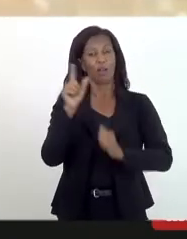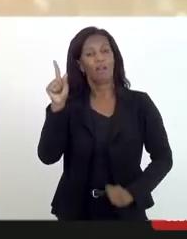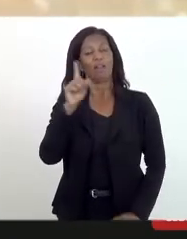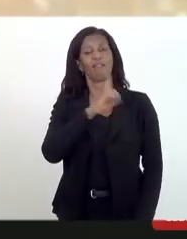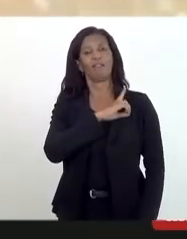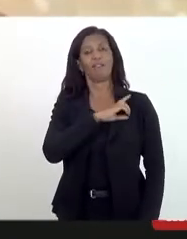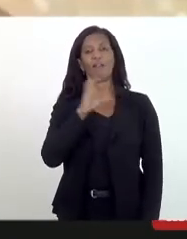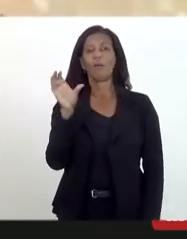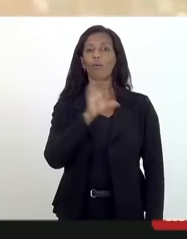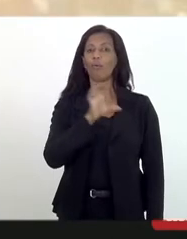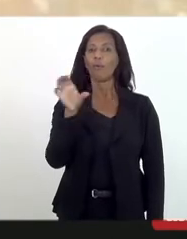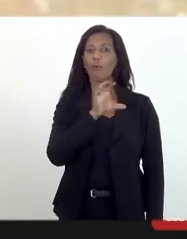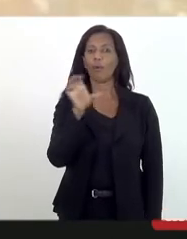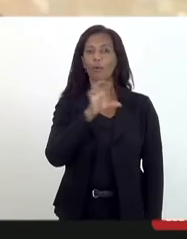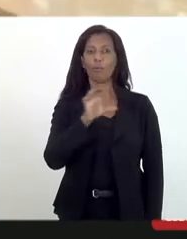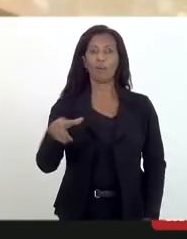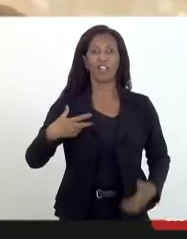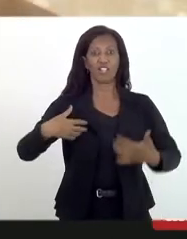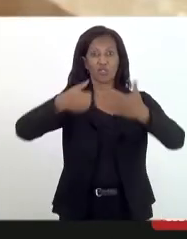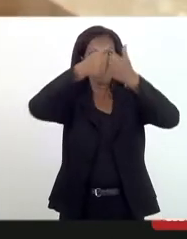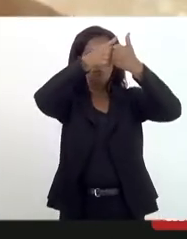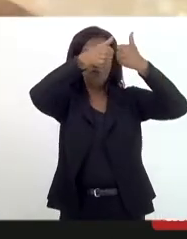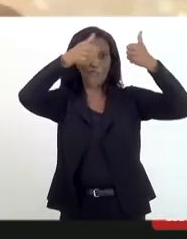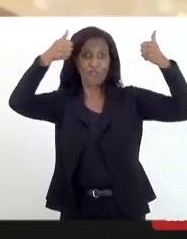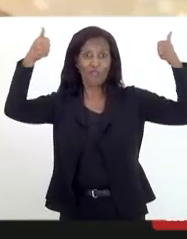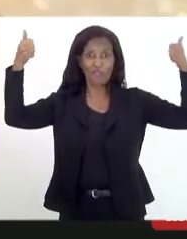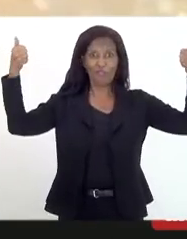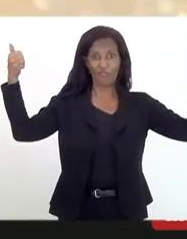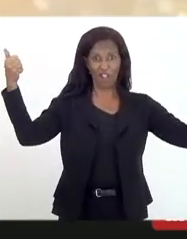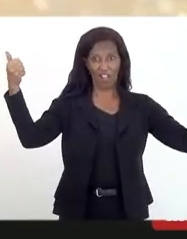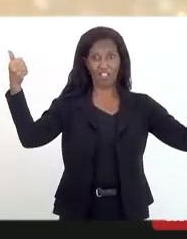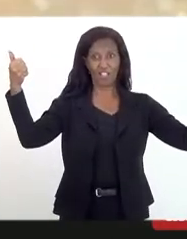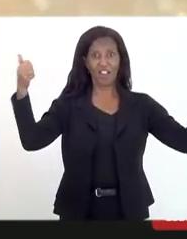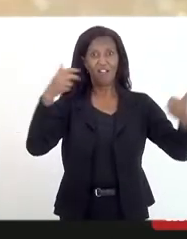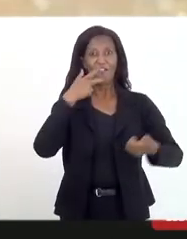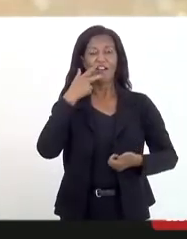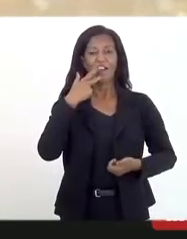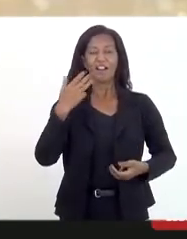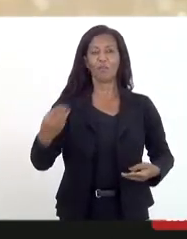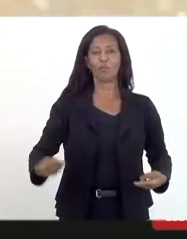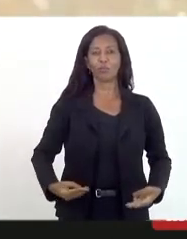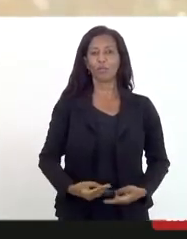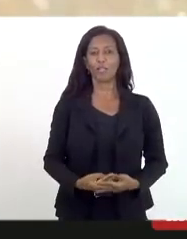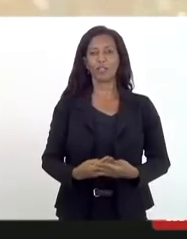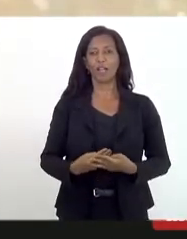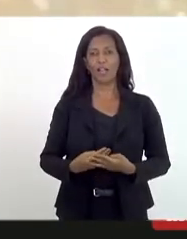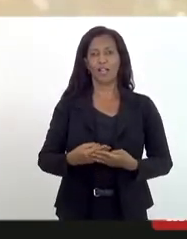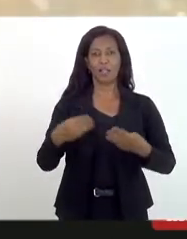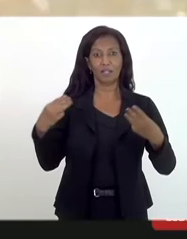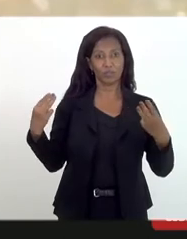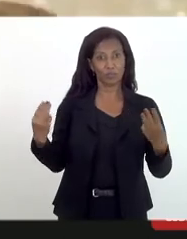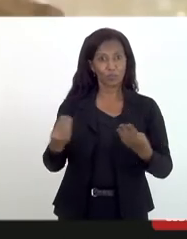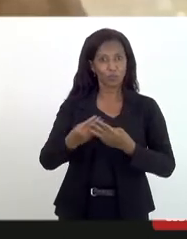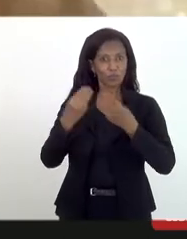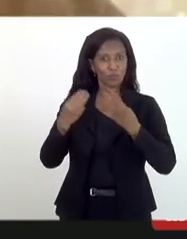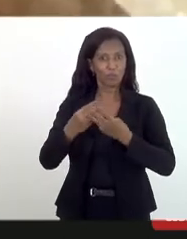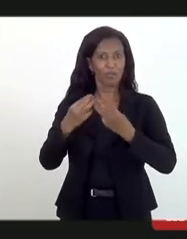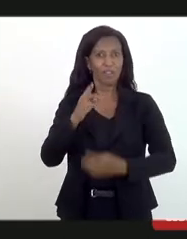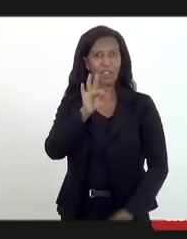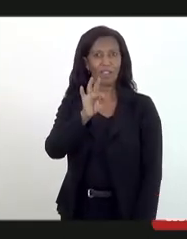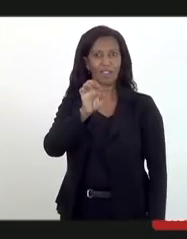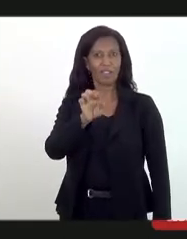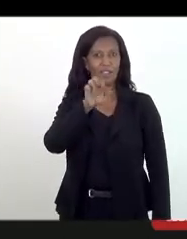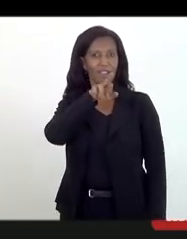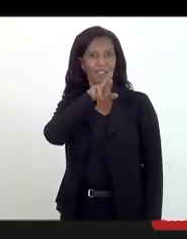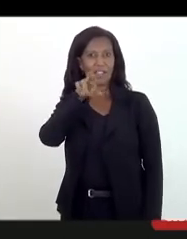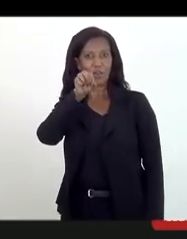Eles saíram com faixas dizendo que os muçulmanos todos são terroristas. Eles são contra os judeus. Não sobra ninguém.